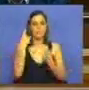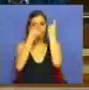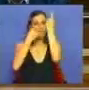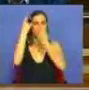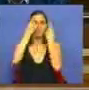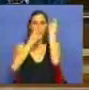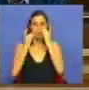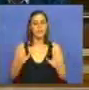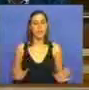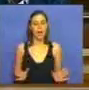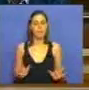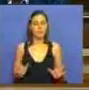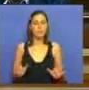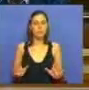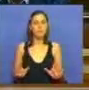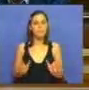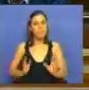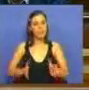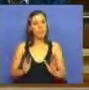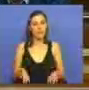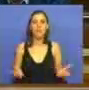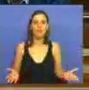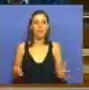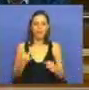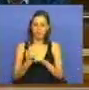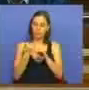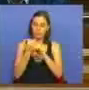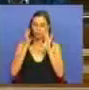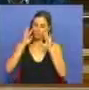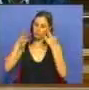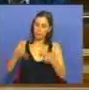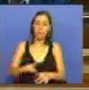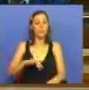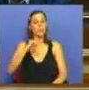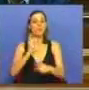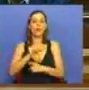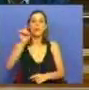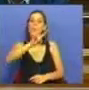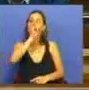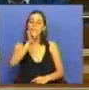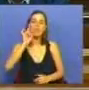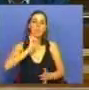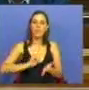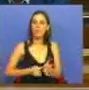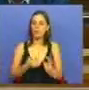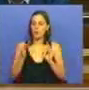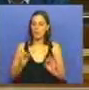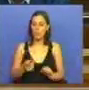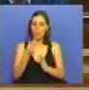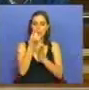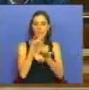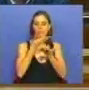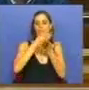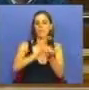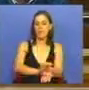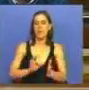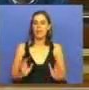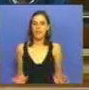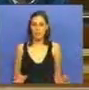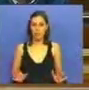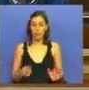ser trabalhada. Outra questão fundamental é o financiamento.